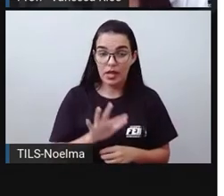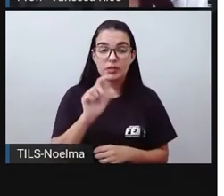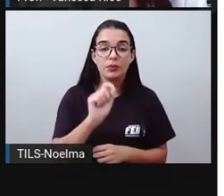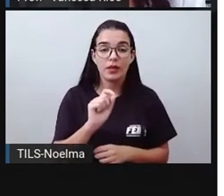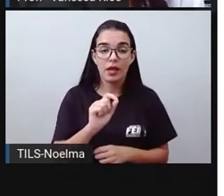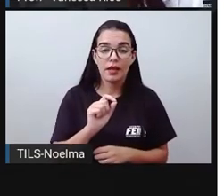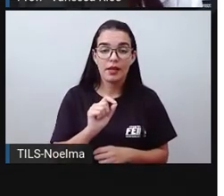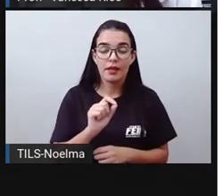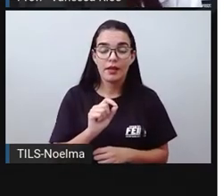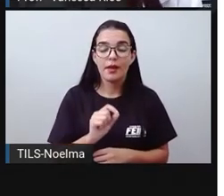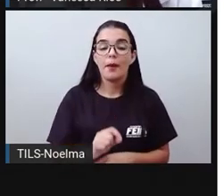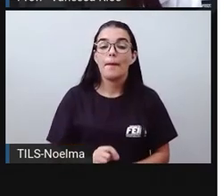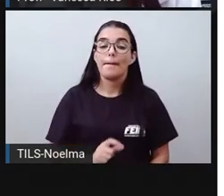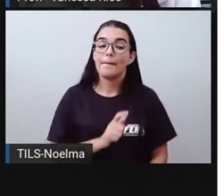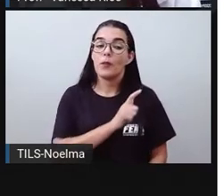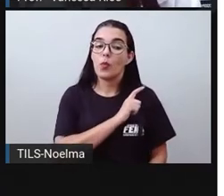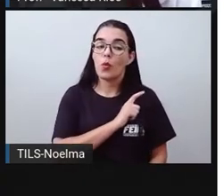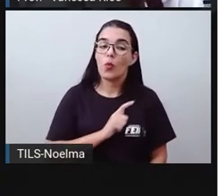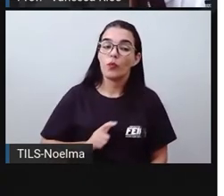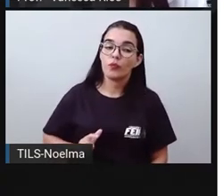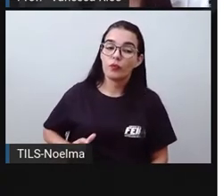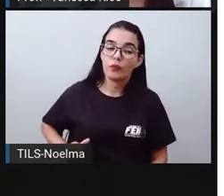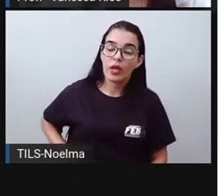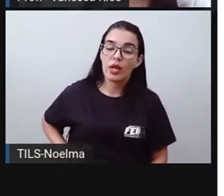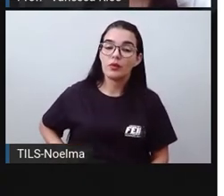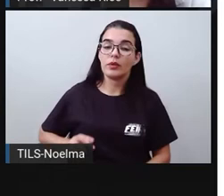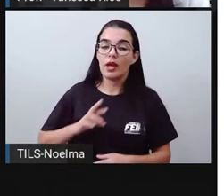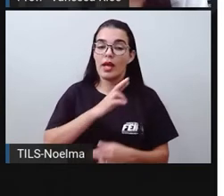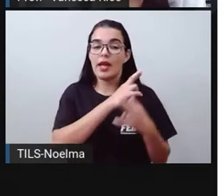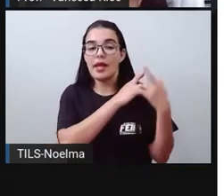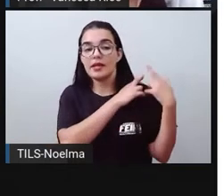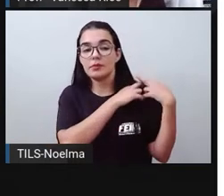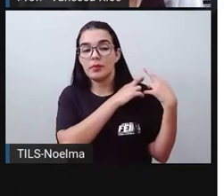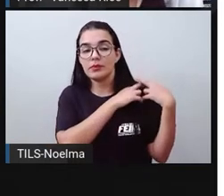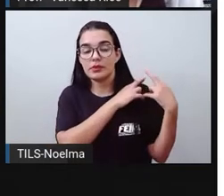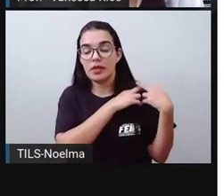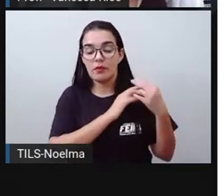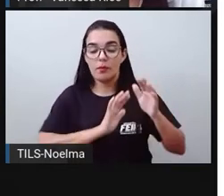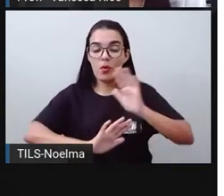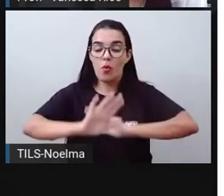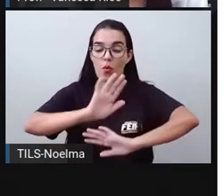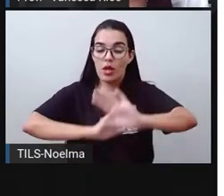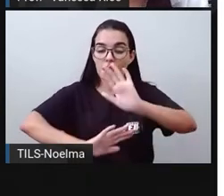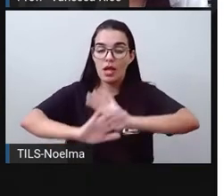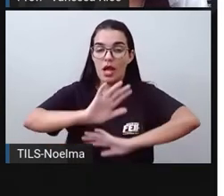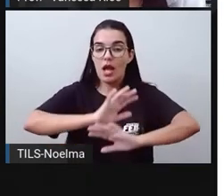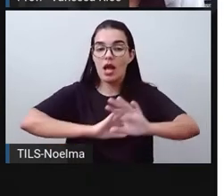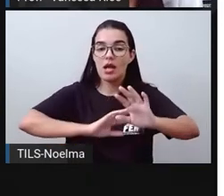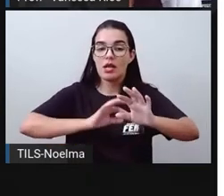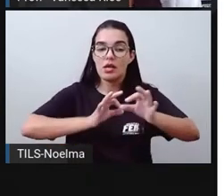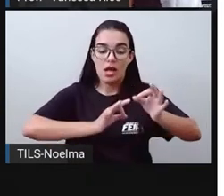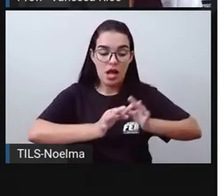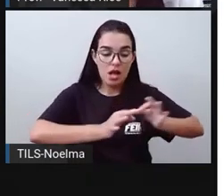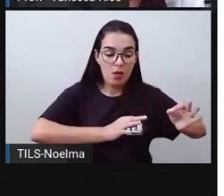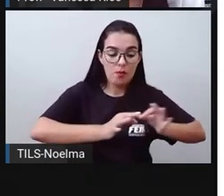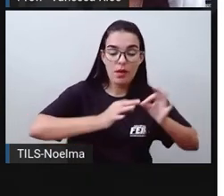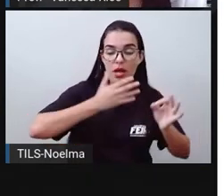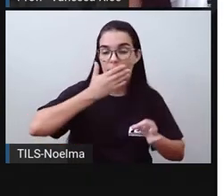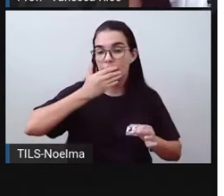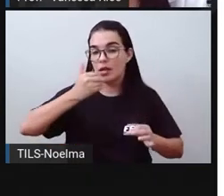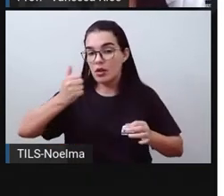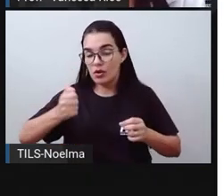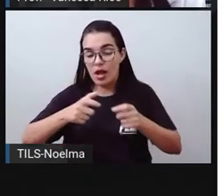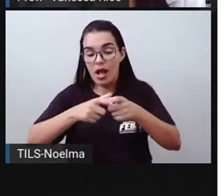responsáveis aí por zelar, por cuidar, por reformar, melhorar, né? É